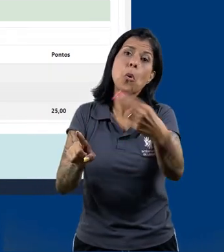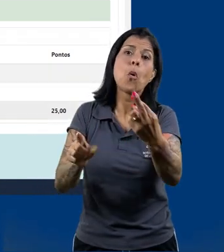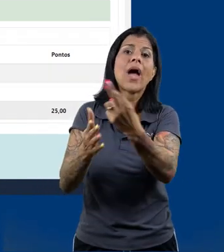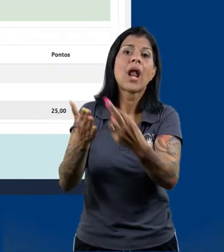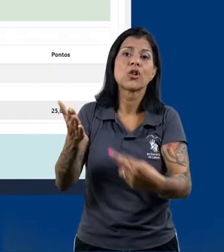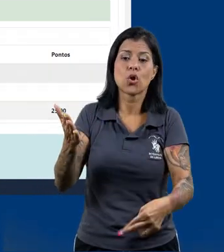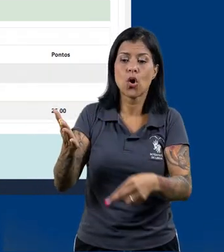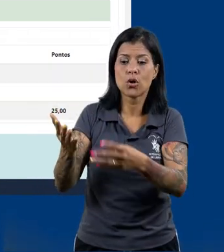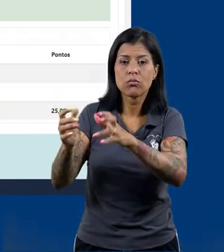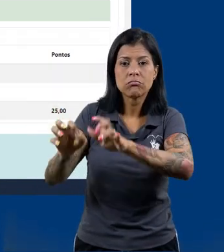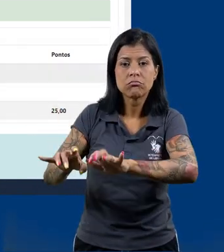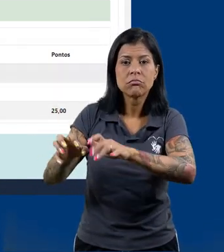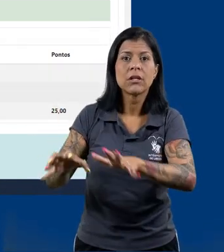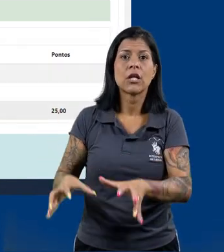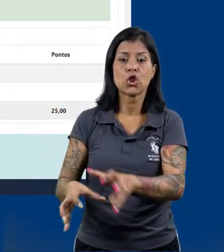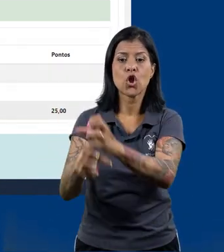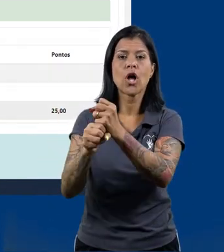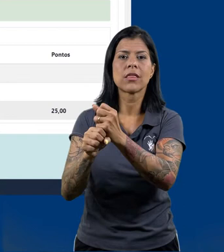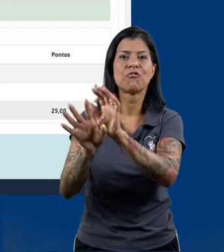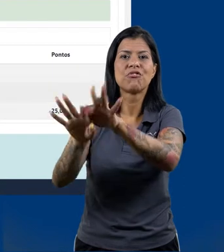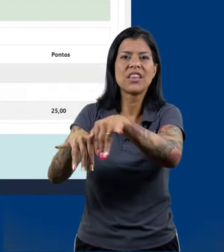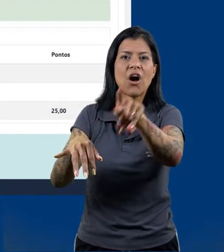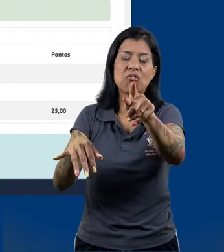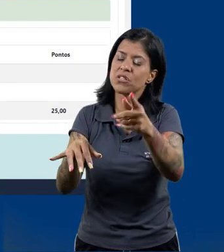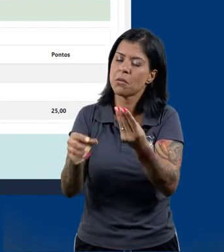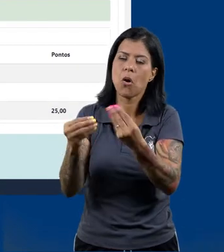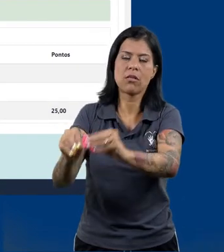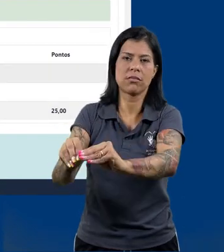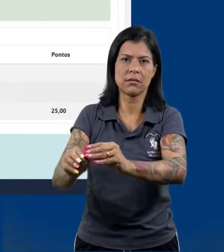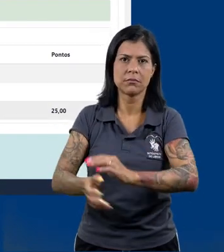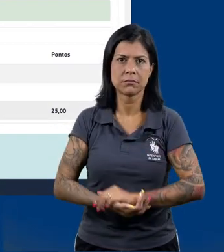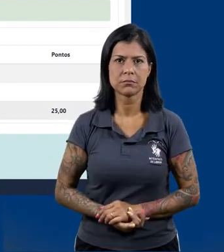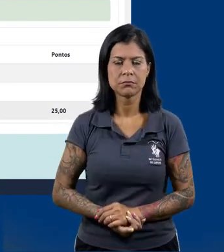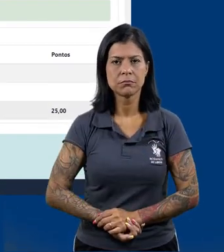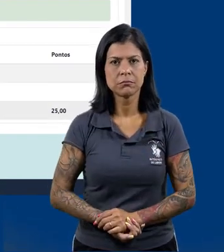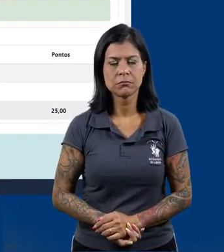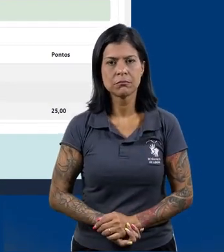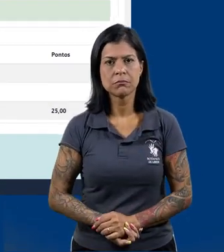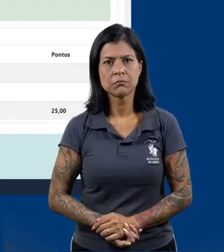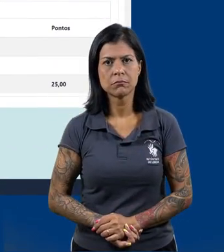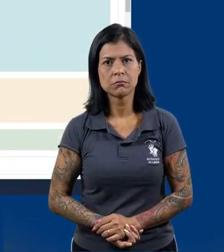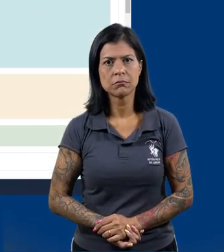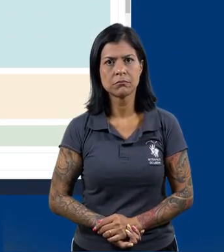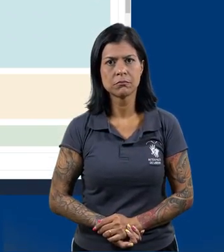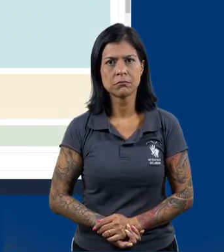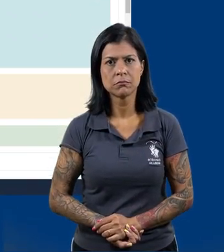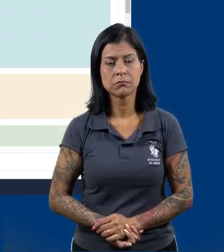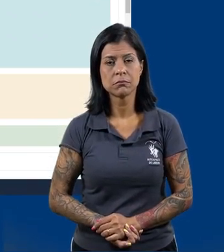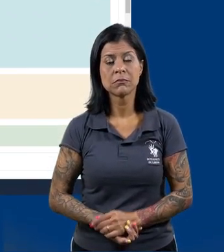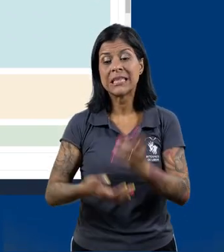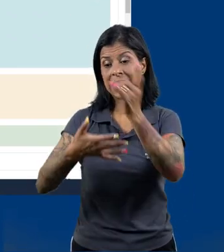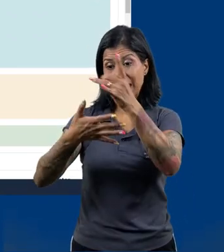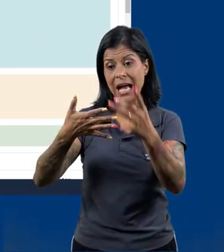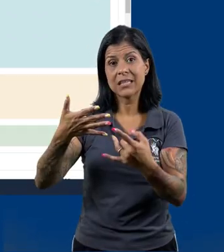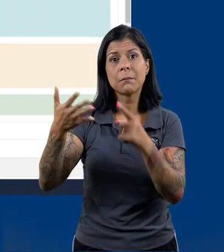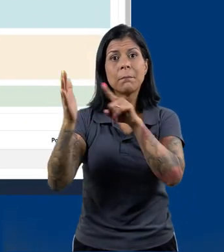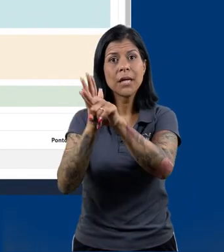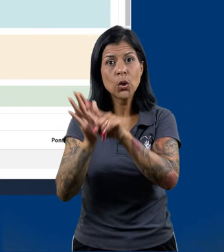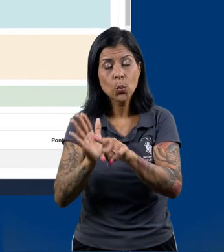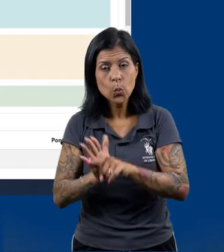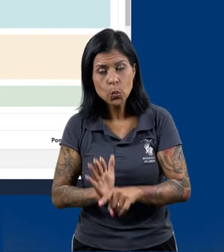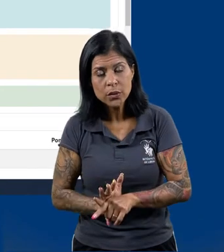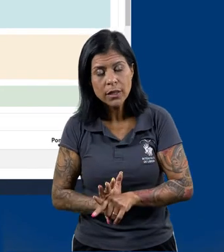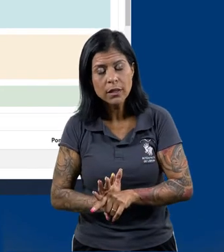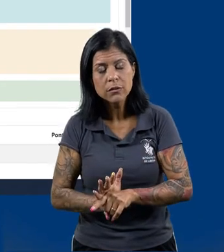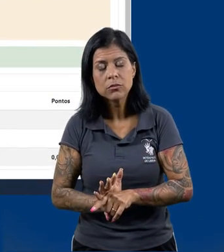relatório, um histórico da nota desta questão. E, para cada uma